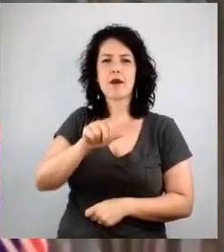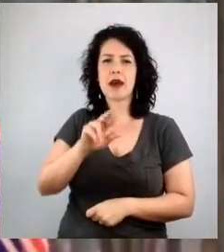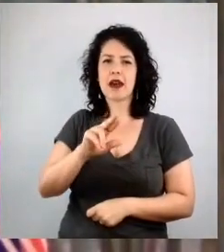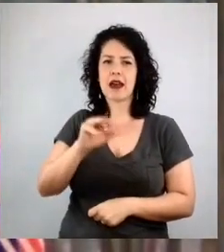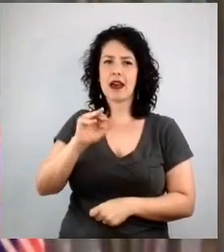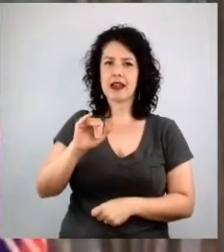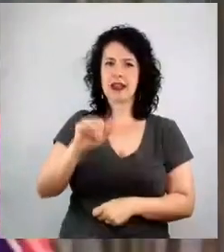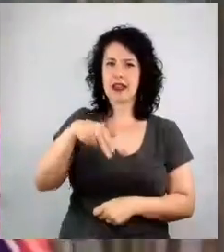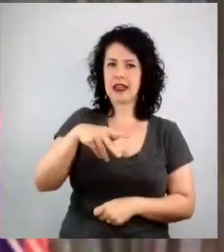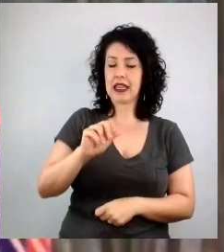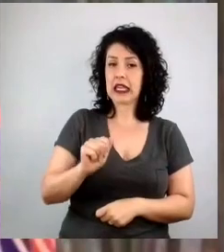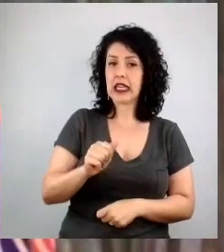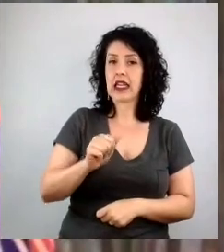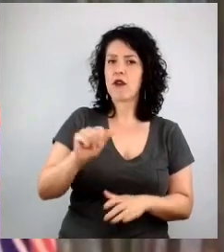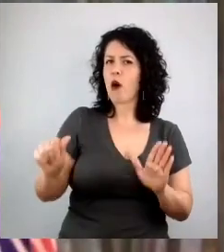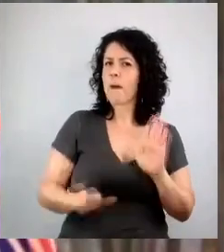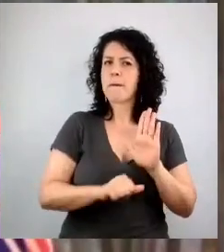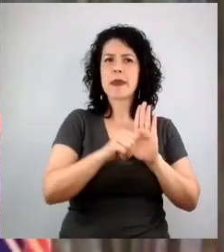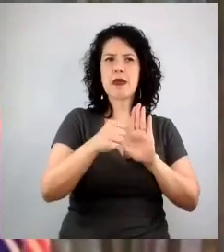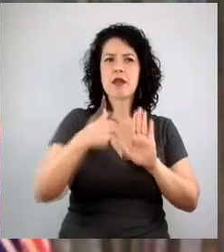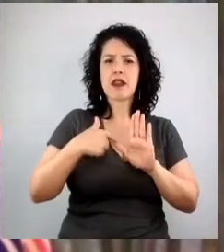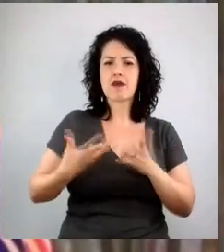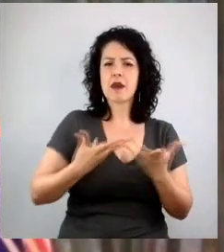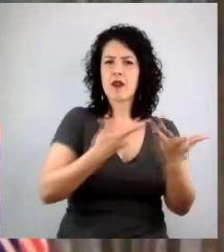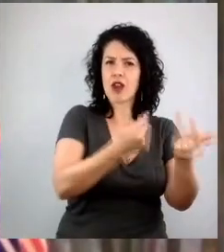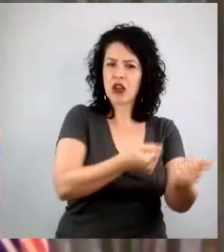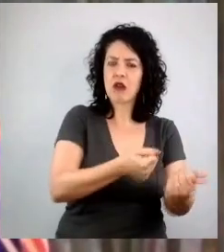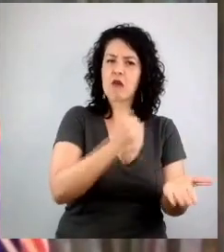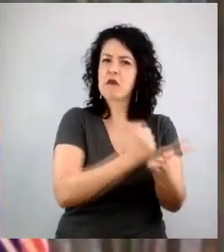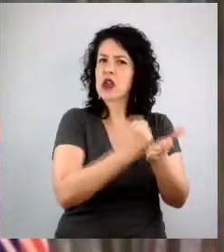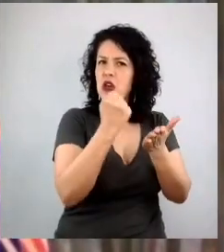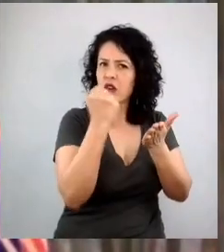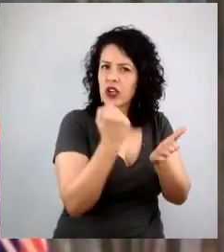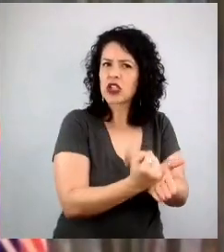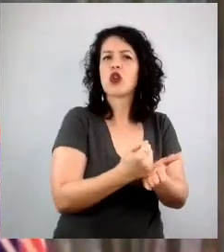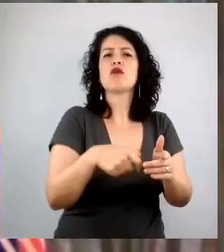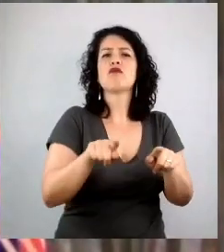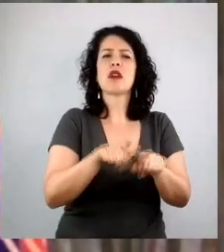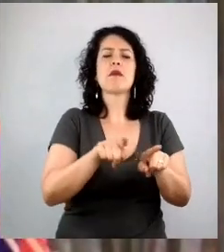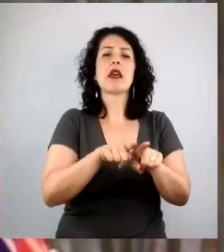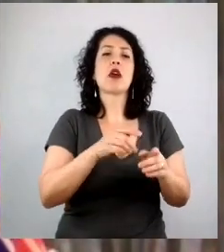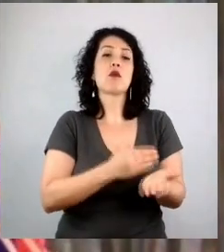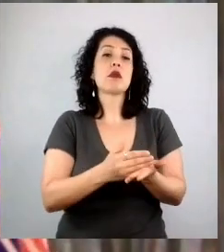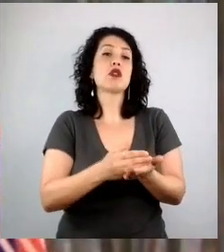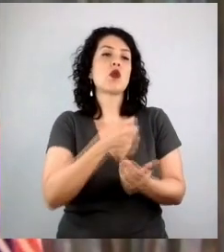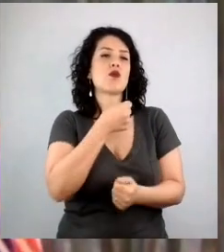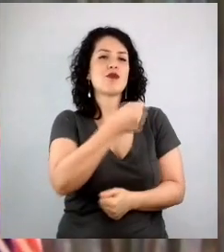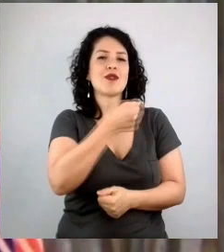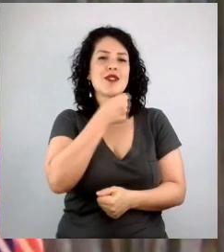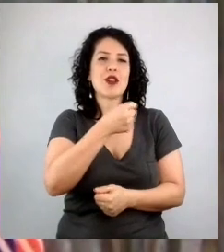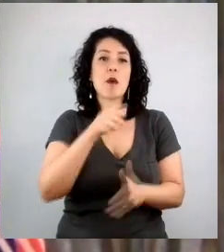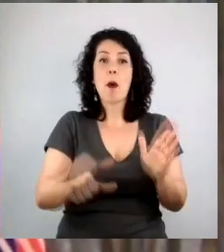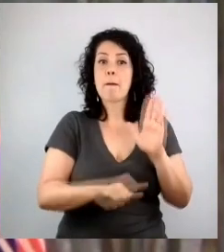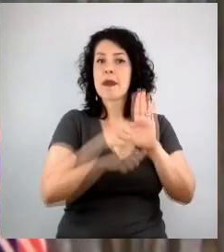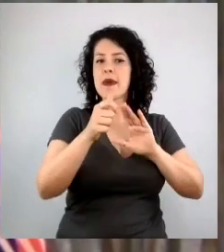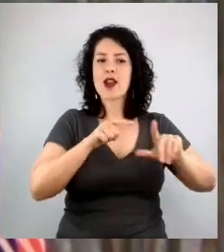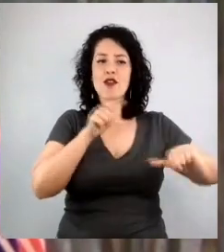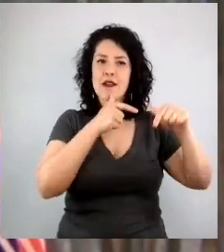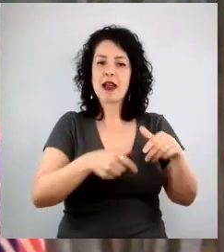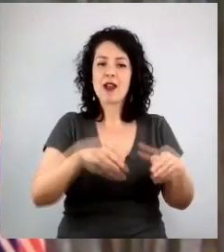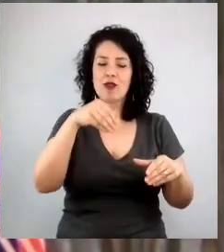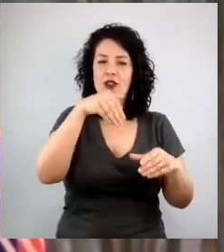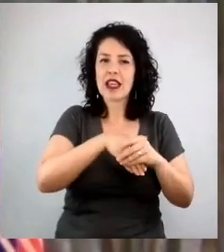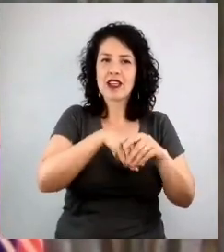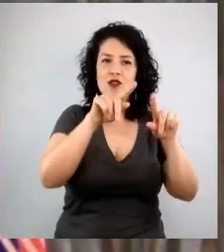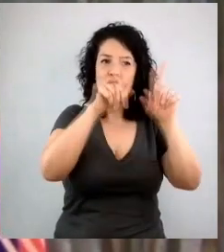Ela me entrevistou e me escolheu como estagiária na Loduca, lá atrás, meu primeiro emprego em agência. Até hoje, tenho certeza que ela me escolheu porque a gente estava